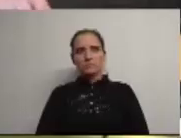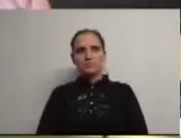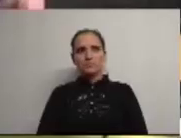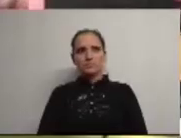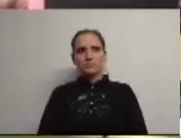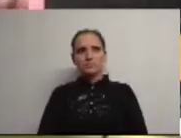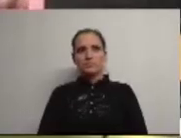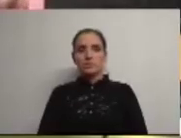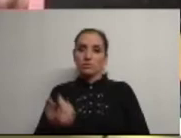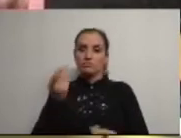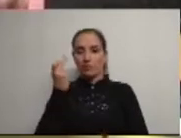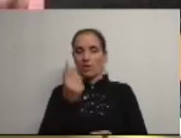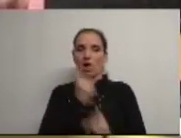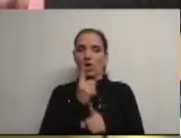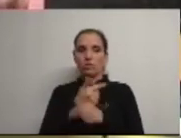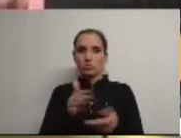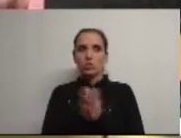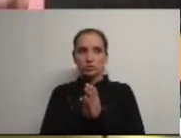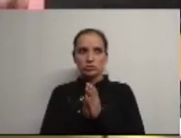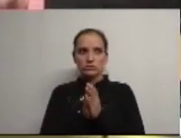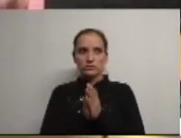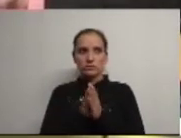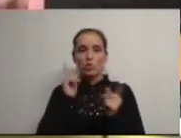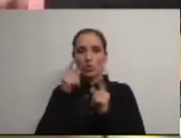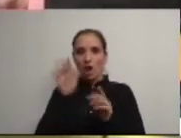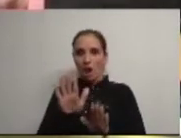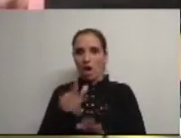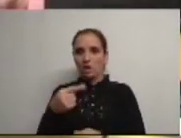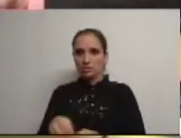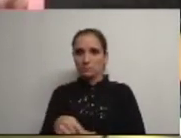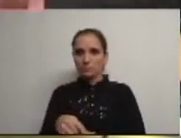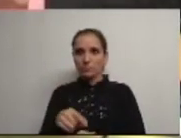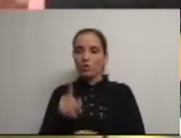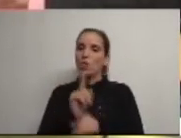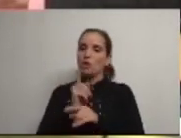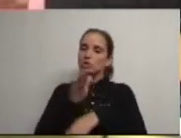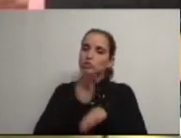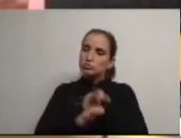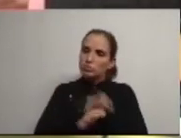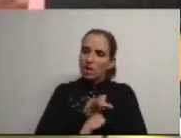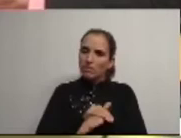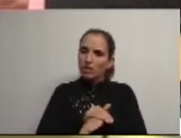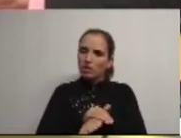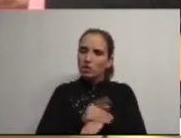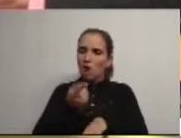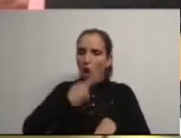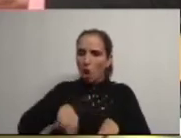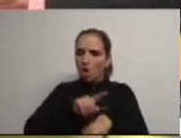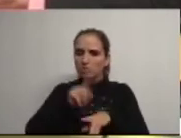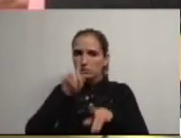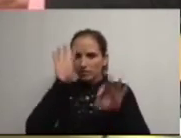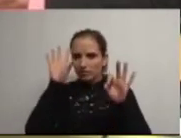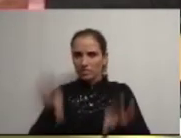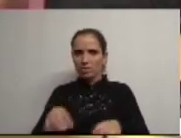então deixem-nos estar todos ok aquilo que está aqui em causa é sermos responsáveis pelo nosso destino